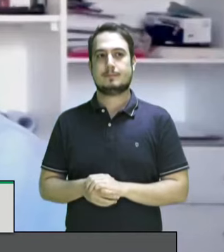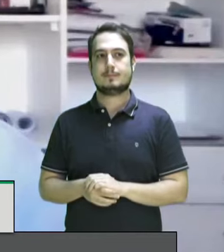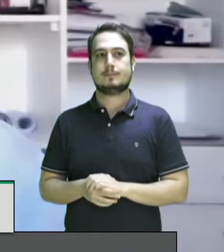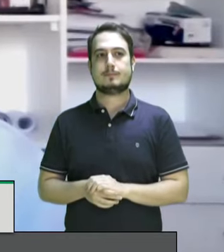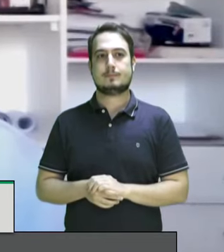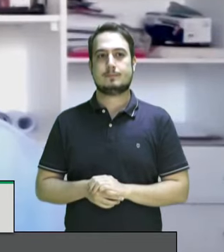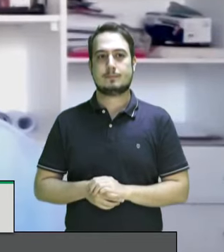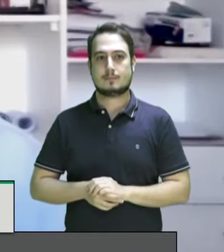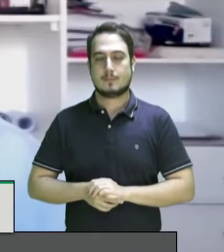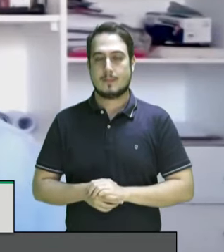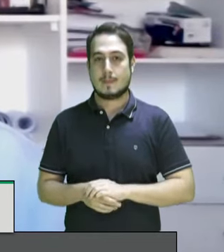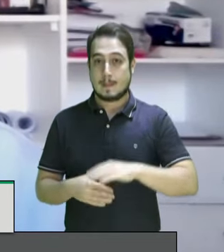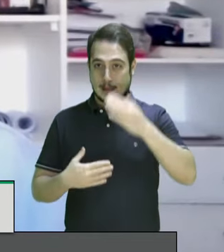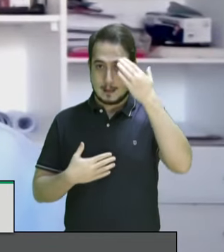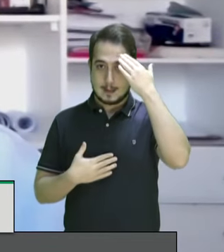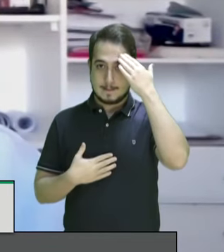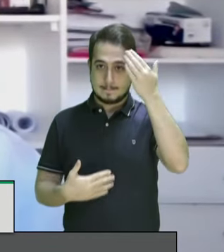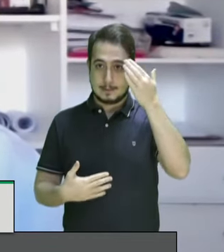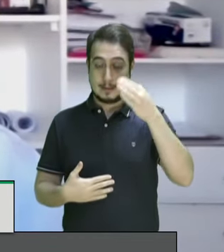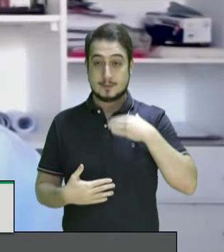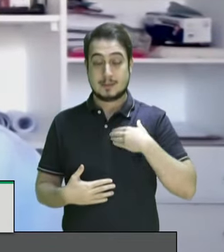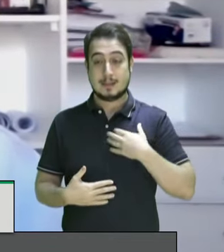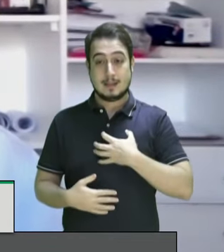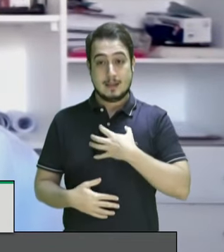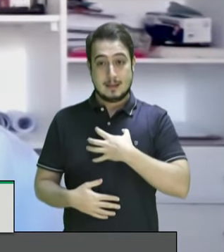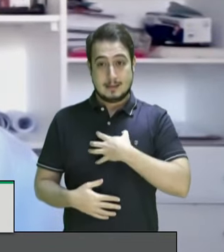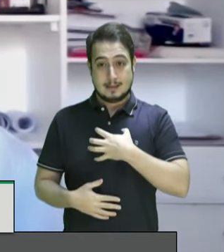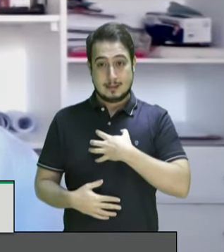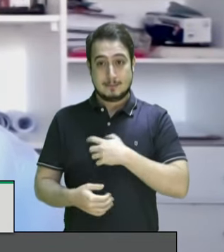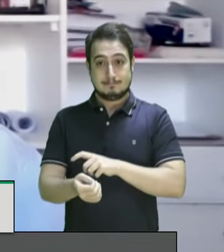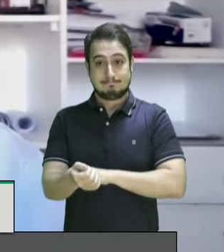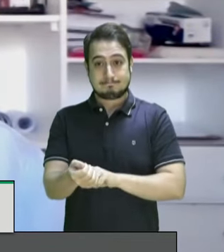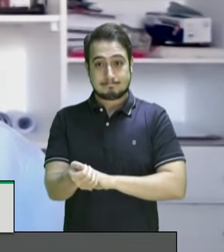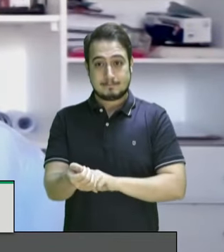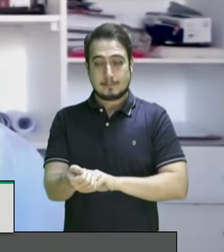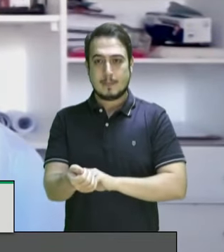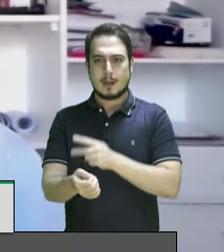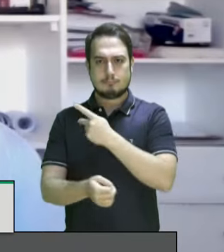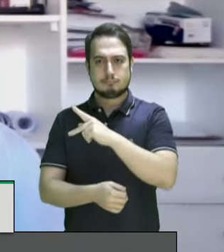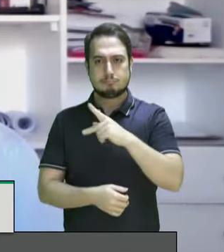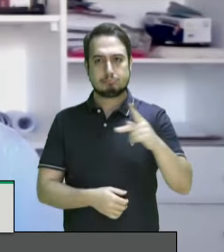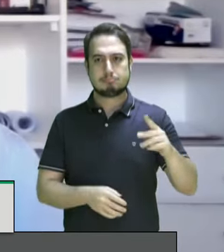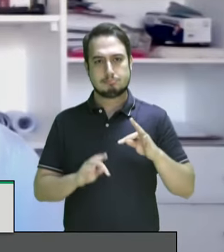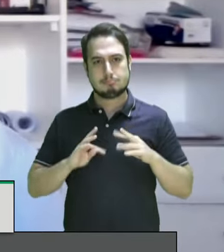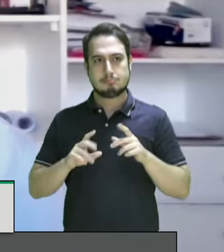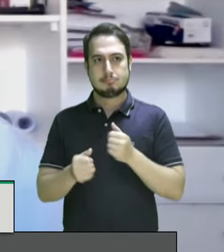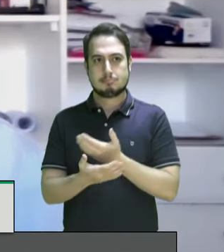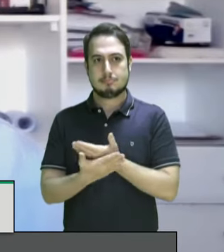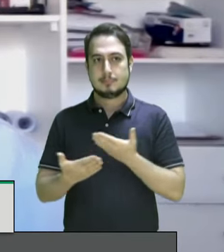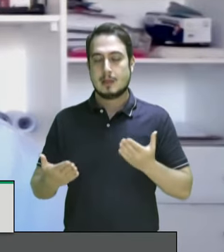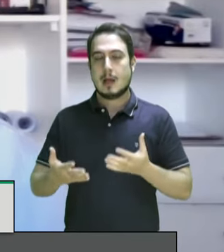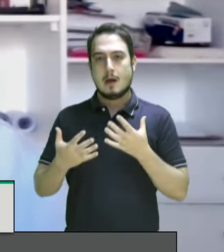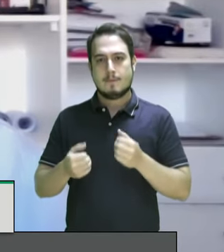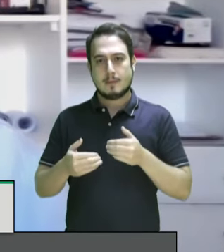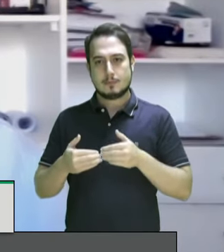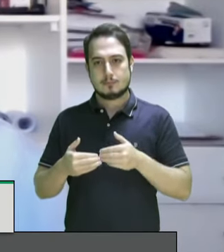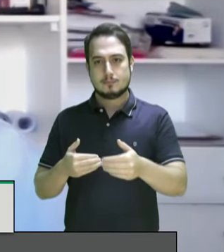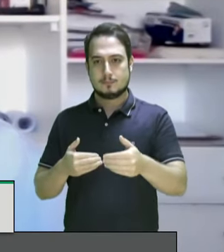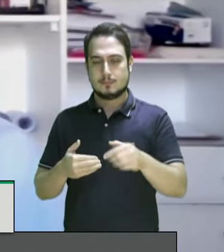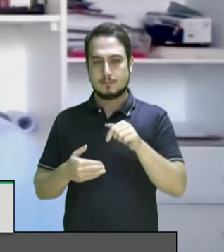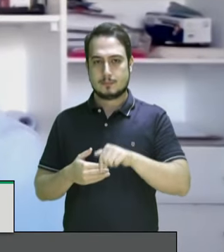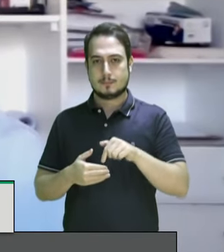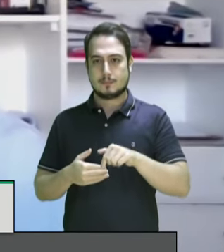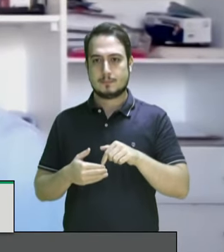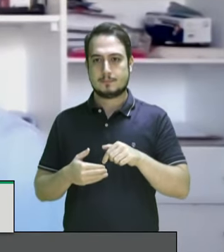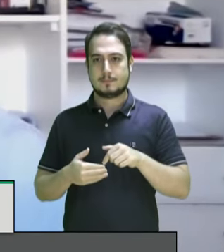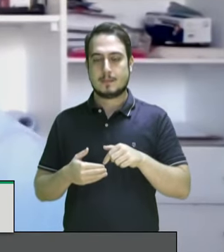Valdeci Nascimento a sua indignação certamente a indignação de todos nós e vamos dar sequência aqui às